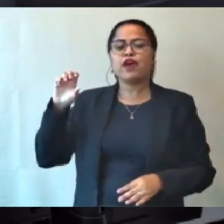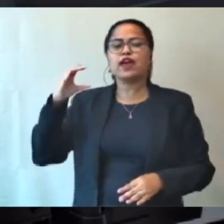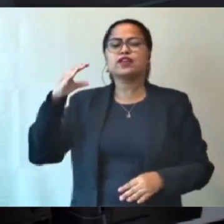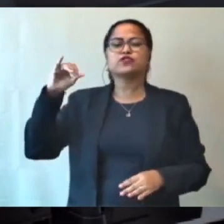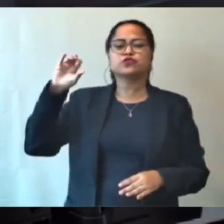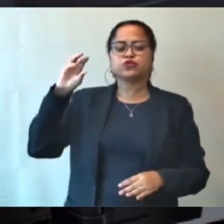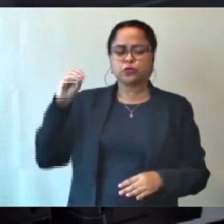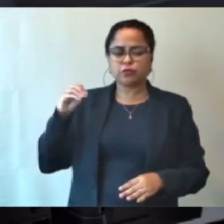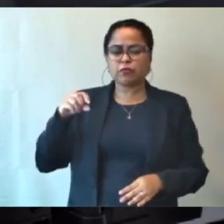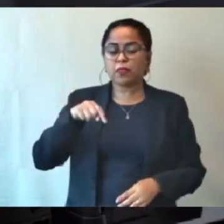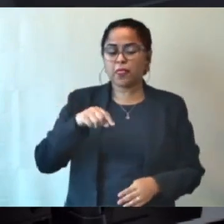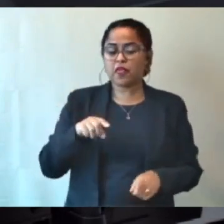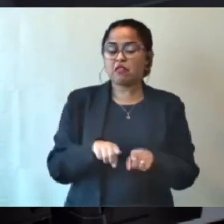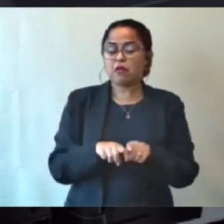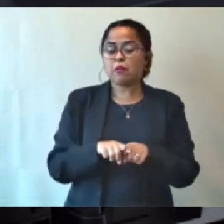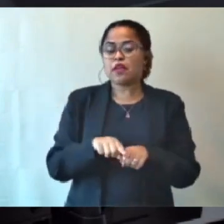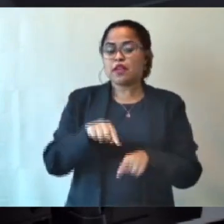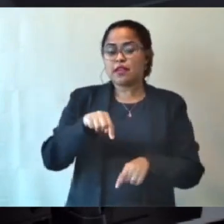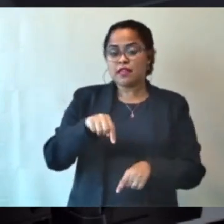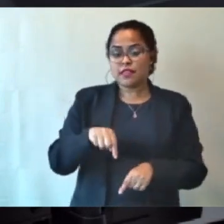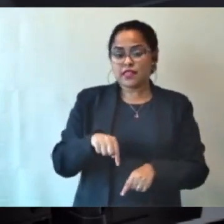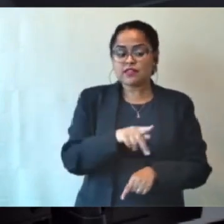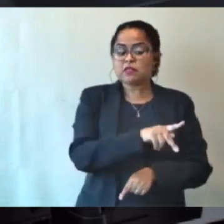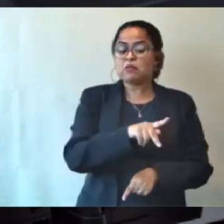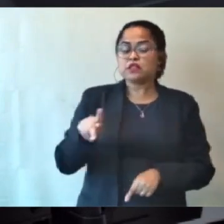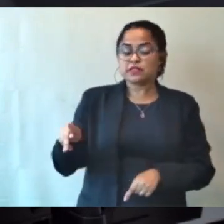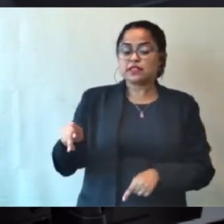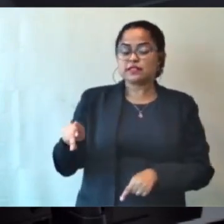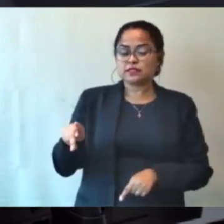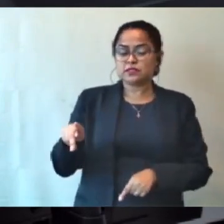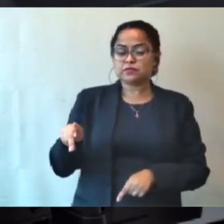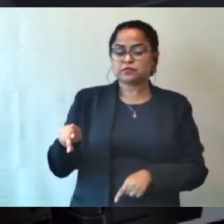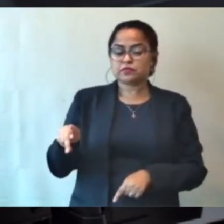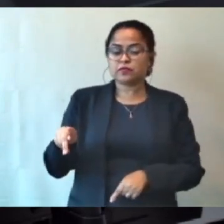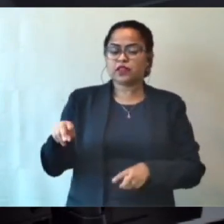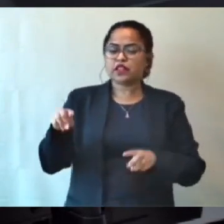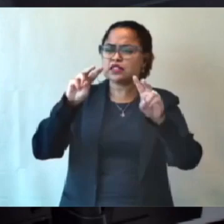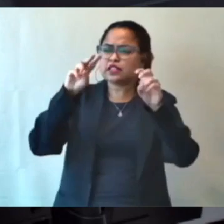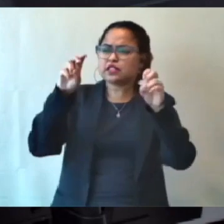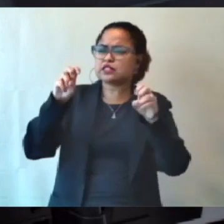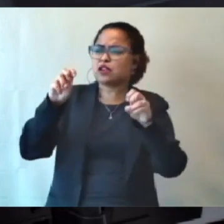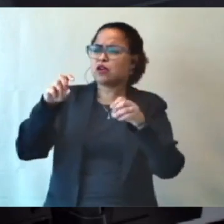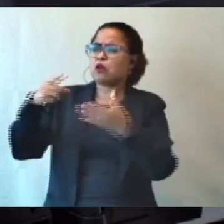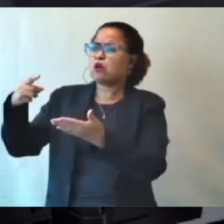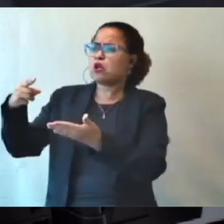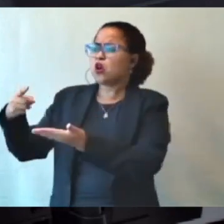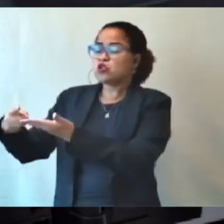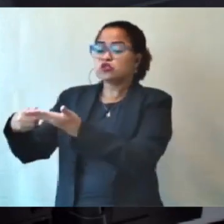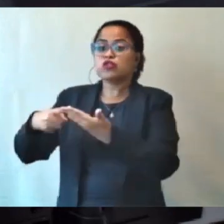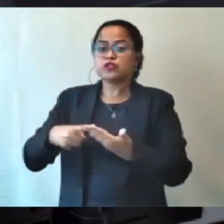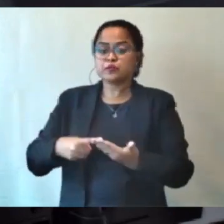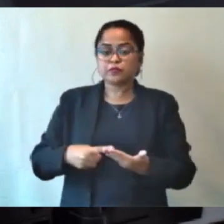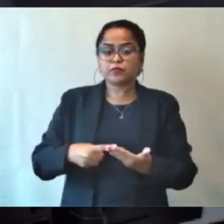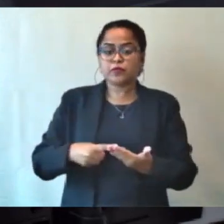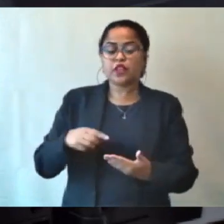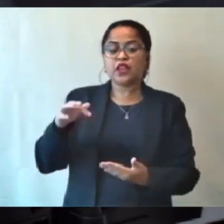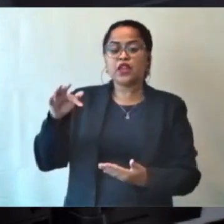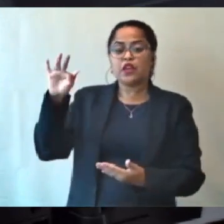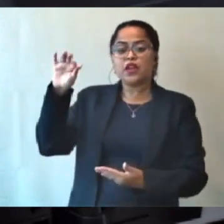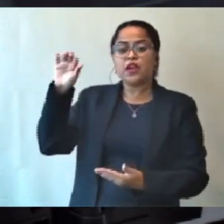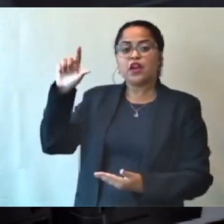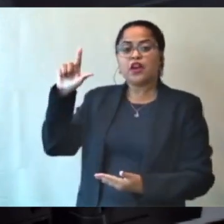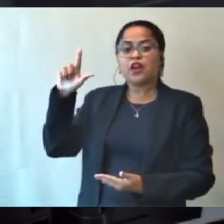Nessa reunião em questão, nós convocamos aqui o Antônio Fleury, dando outra